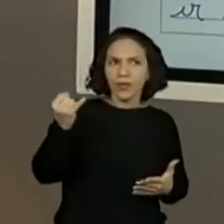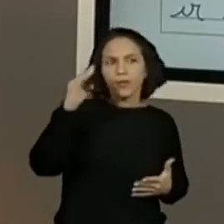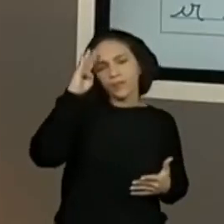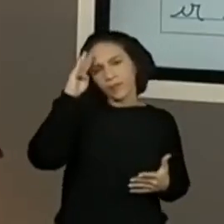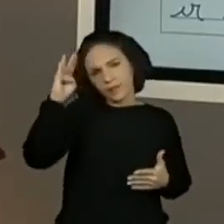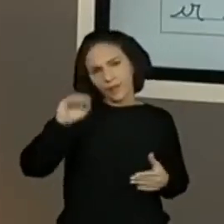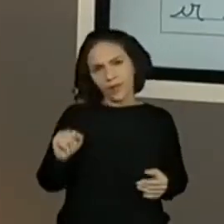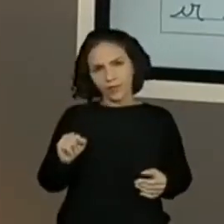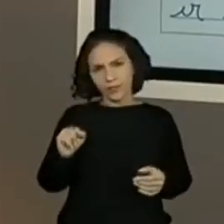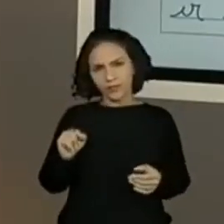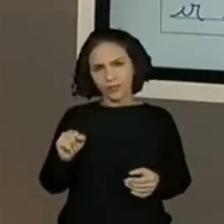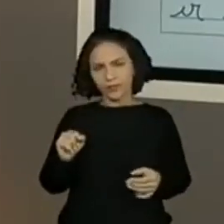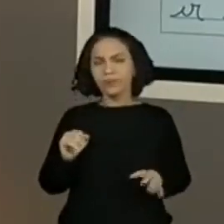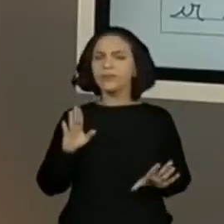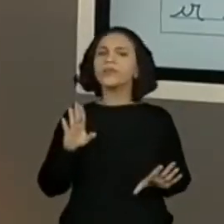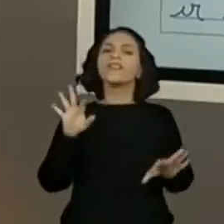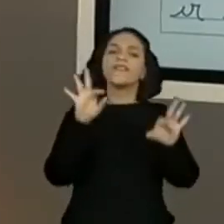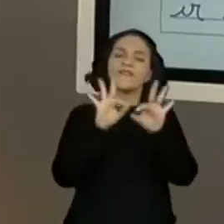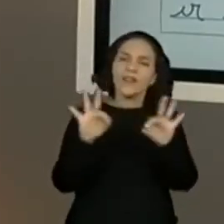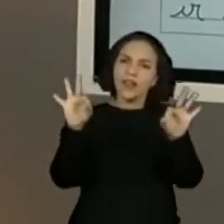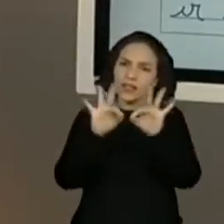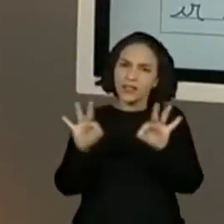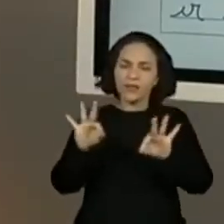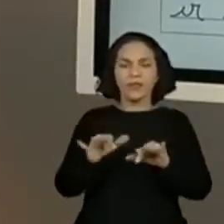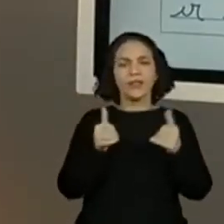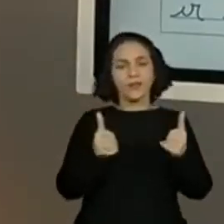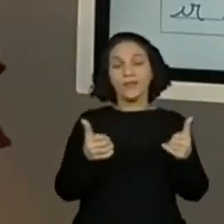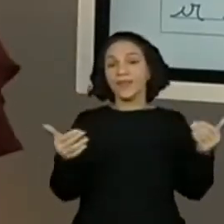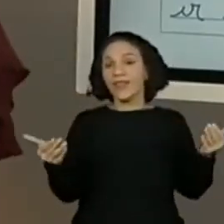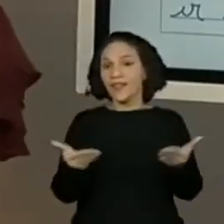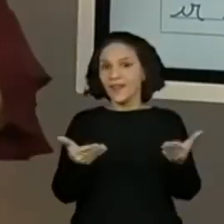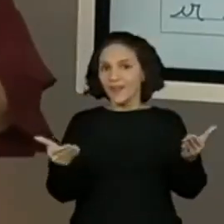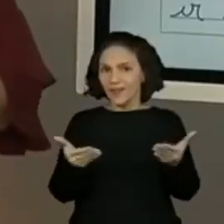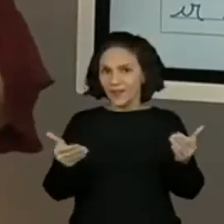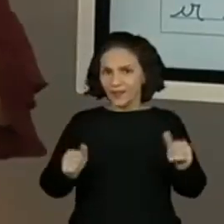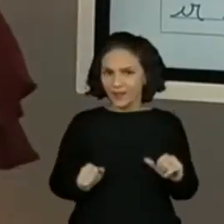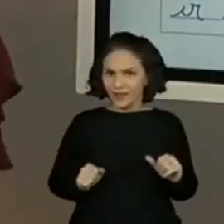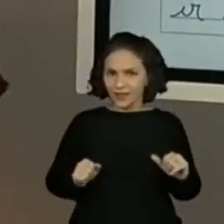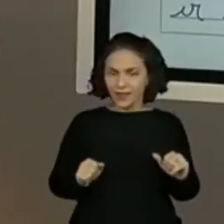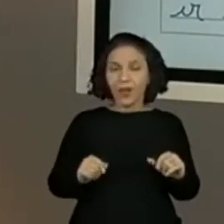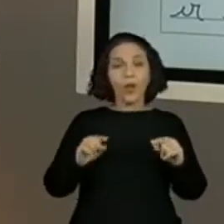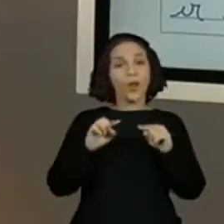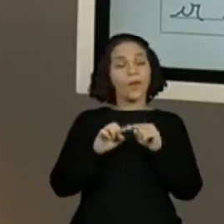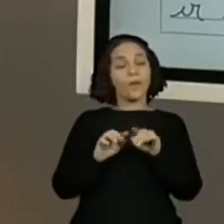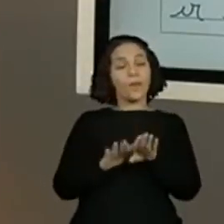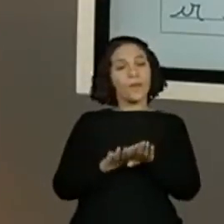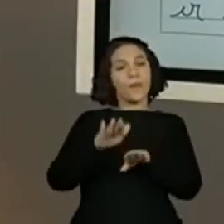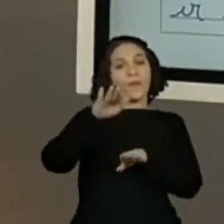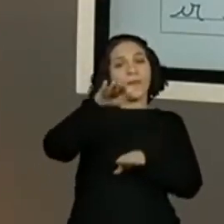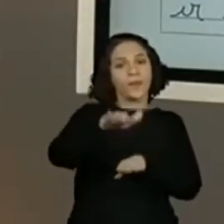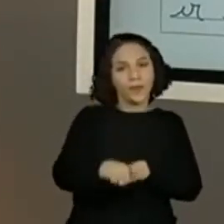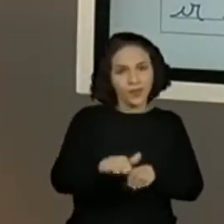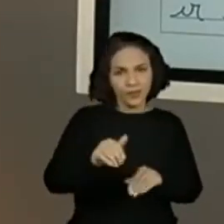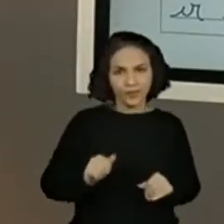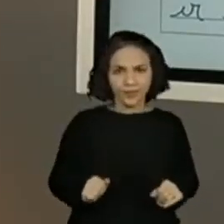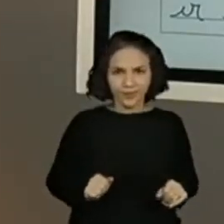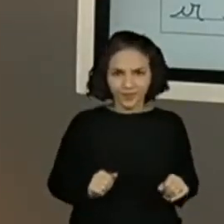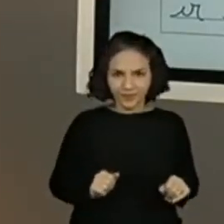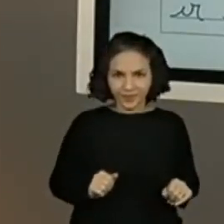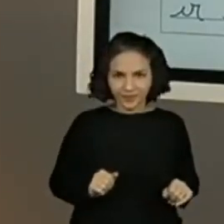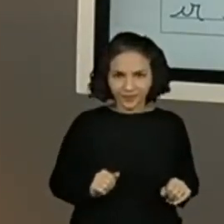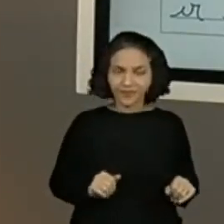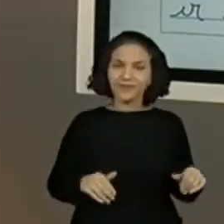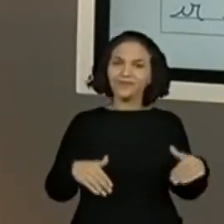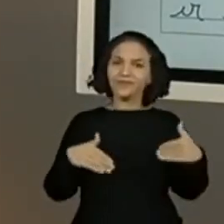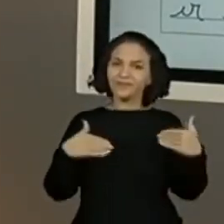principais, lembrando com frases, tópicos. Agora, nós vamos para a próxima etapa. Diante de